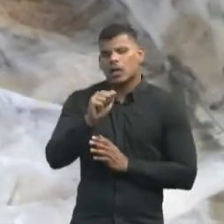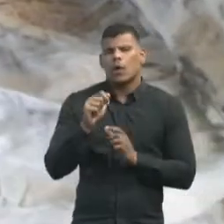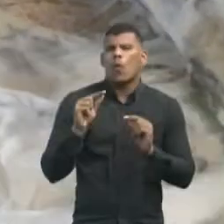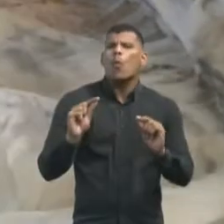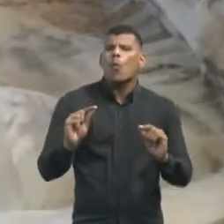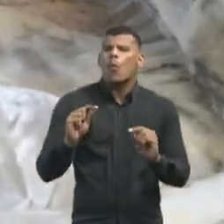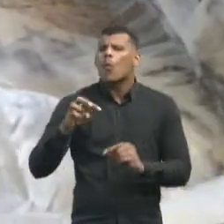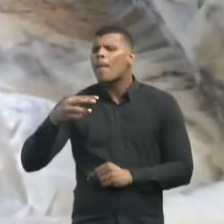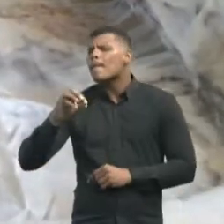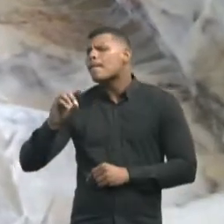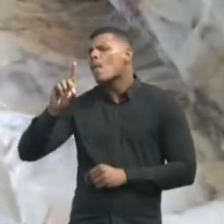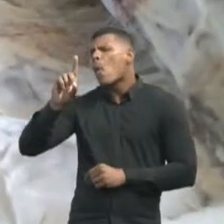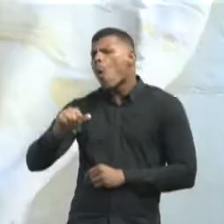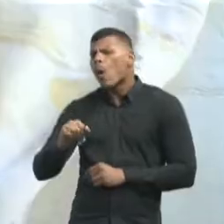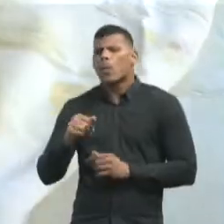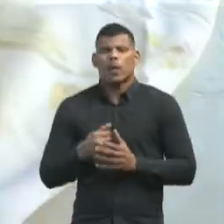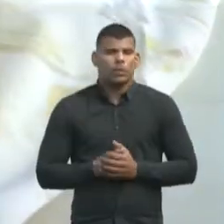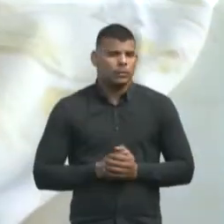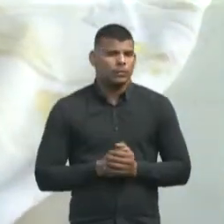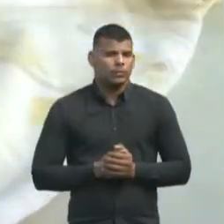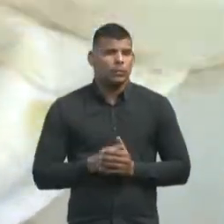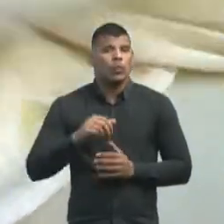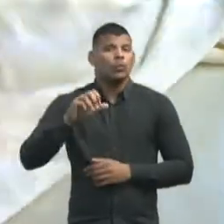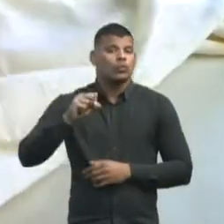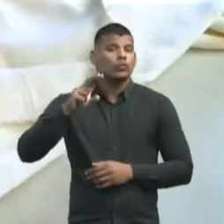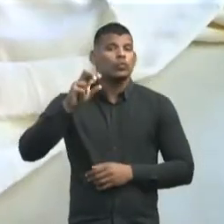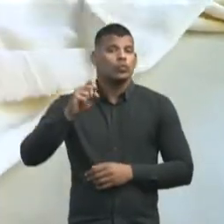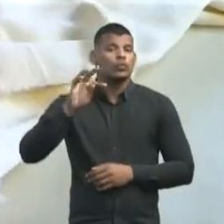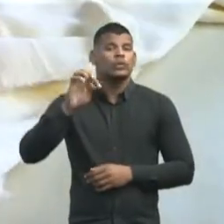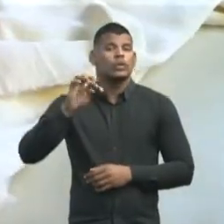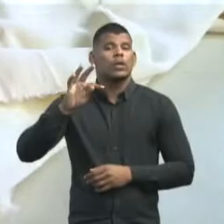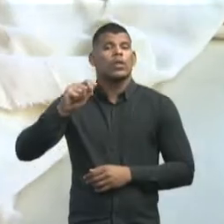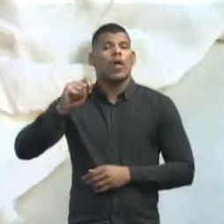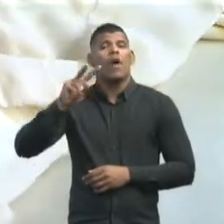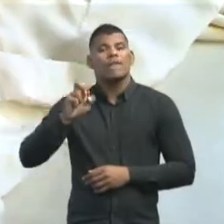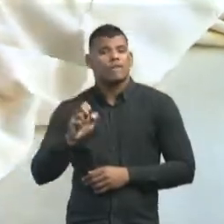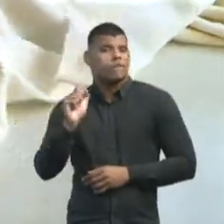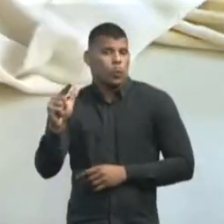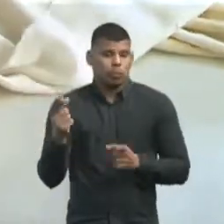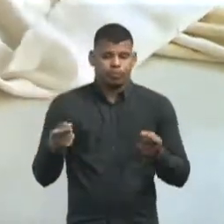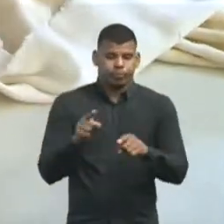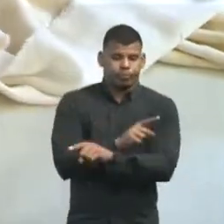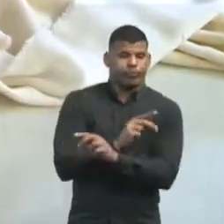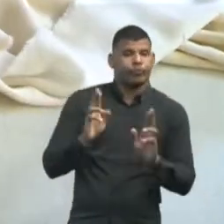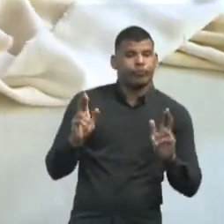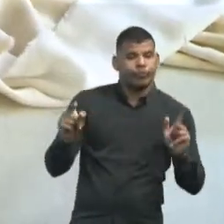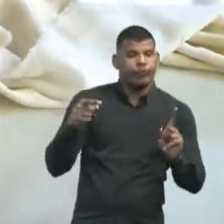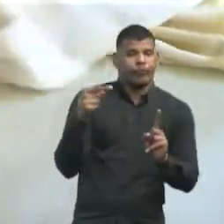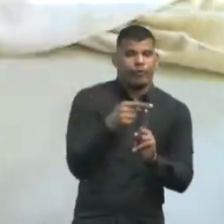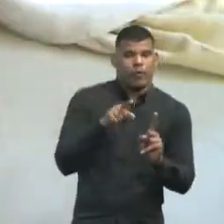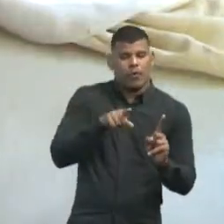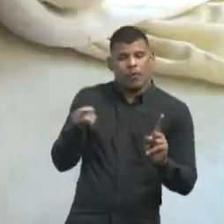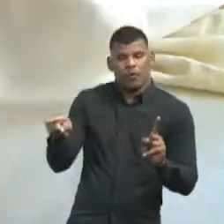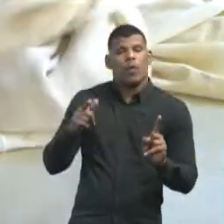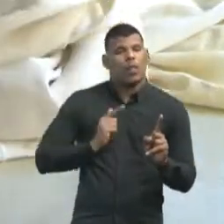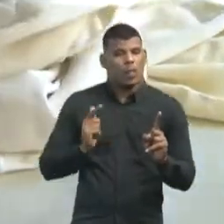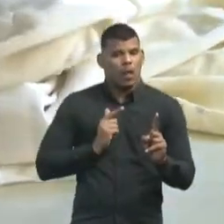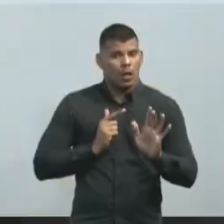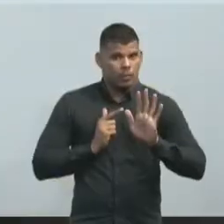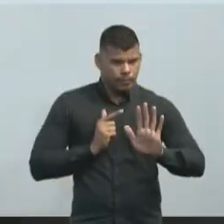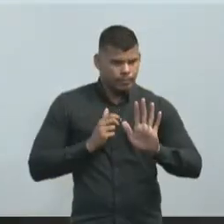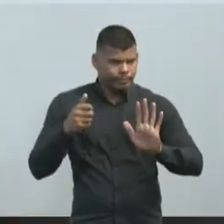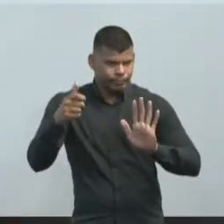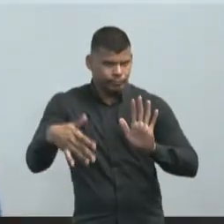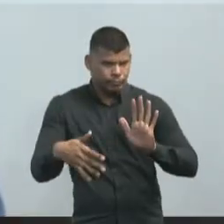moda sustentável é um contraponto da moda descartável presente atualmente dentro da indústria de vestuário mundial.